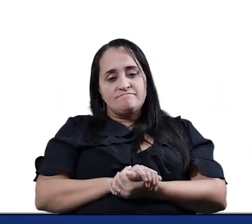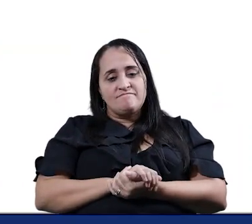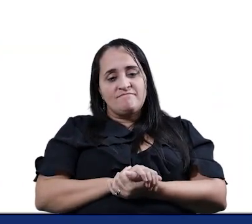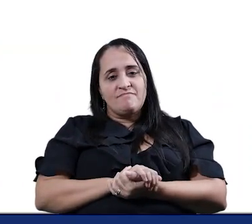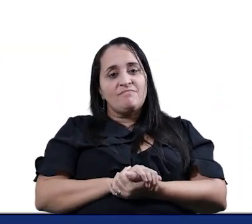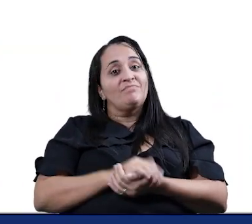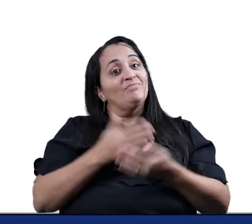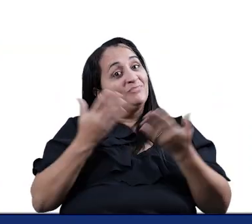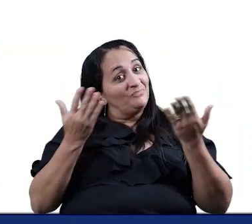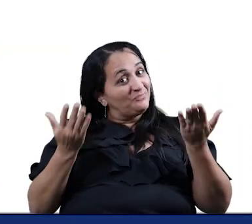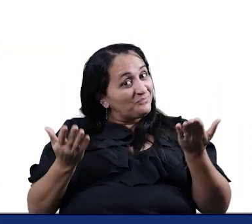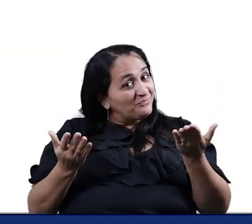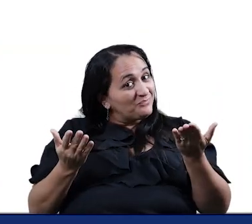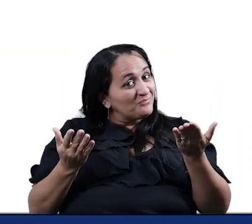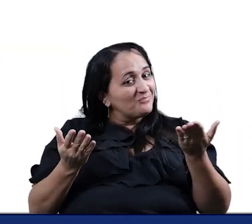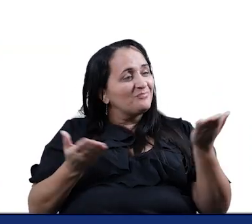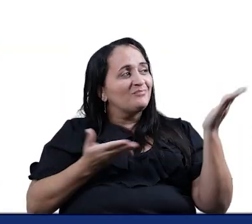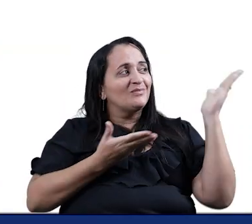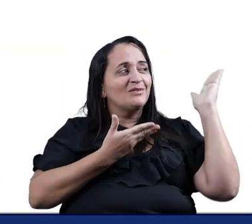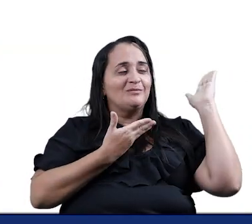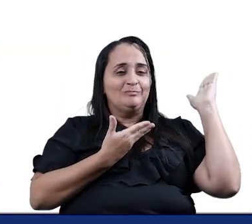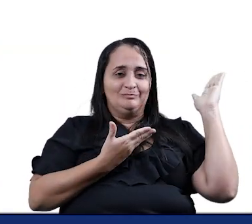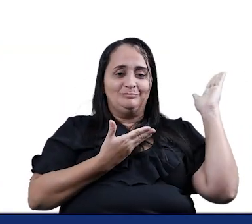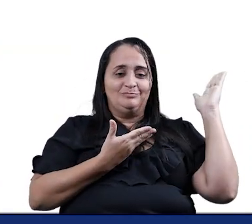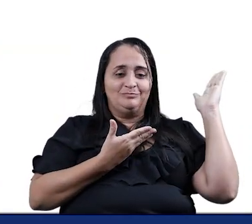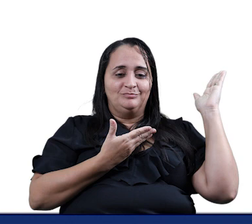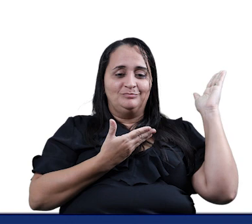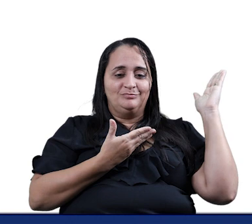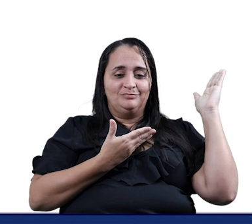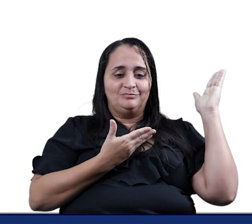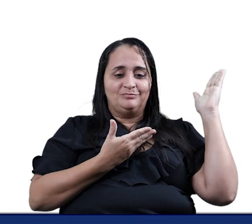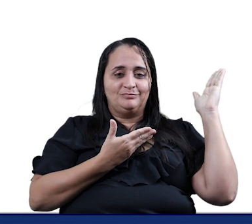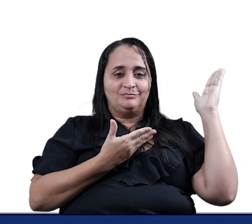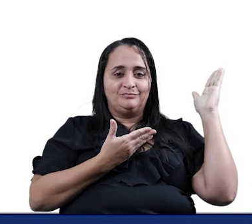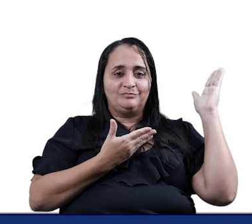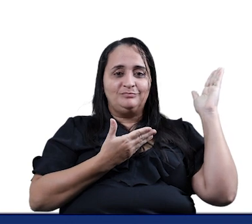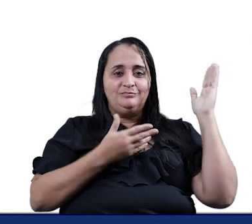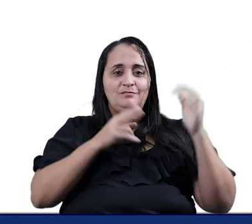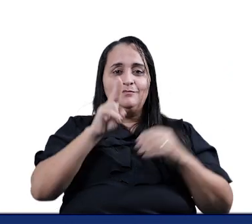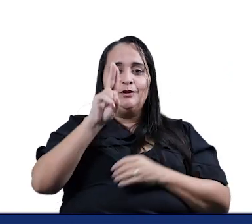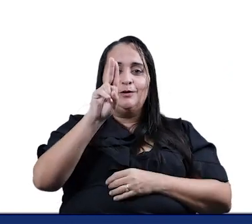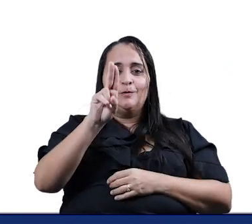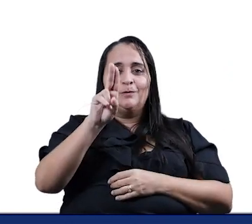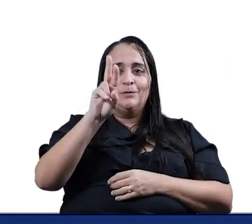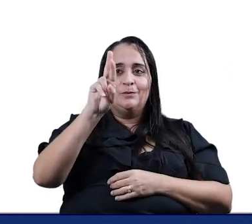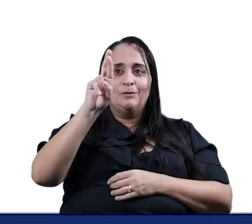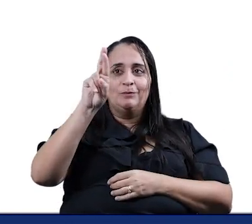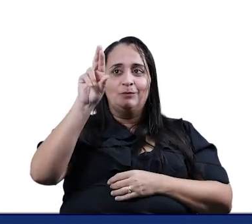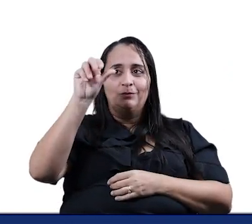Olha lá Formatura Dura